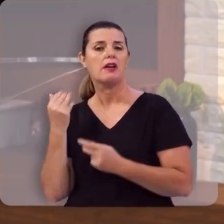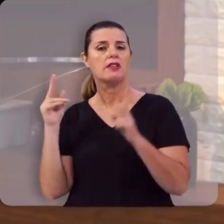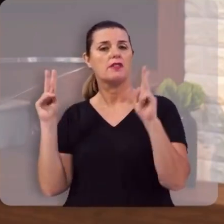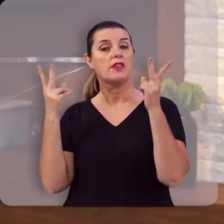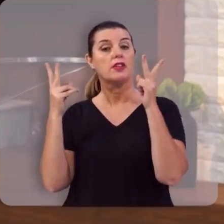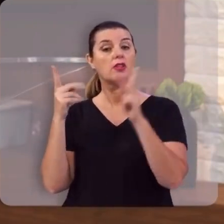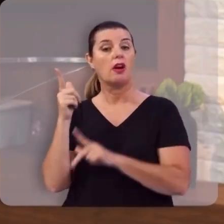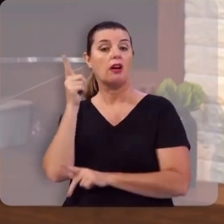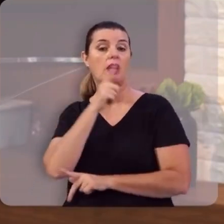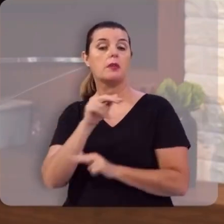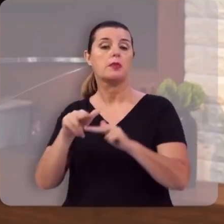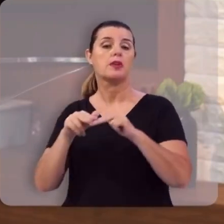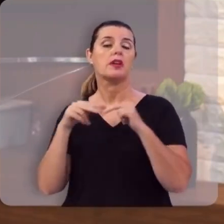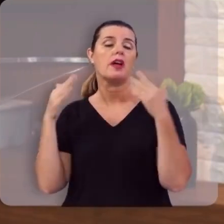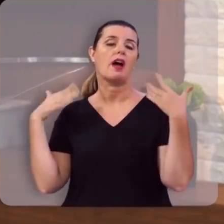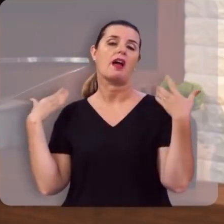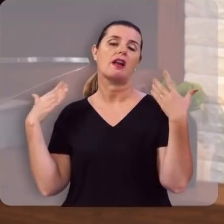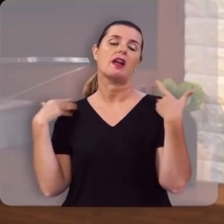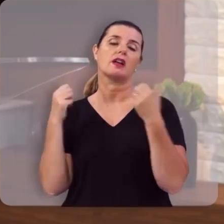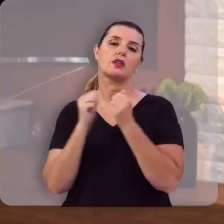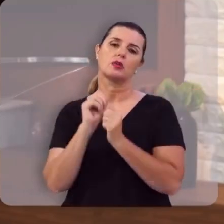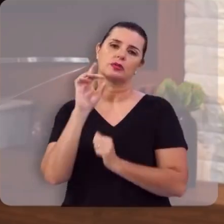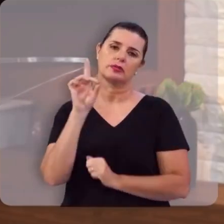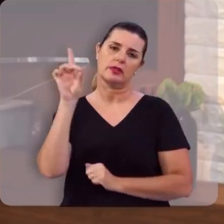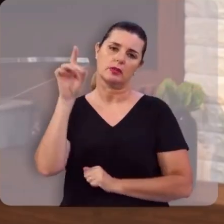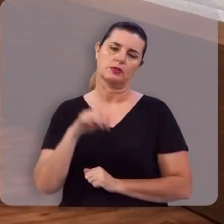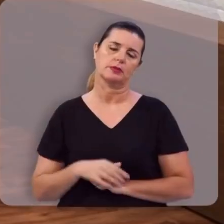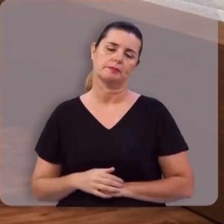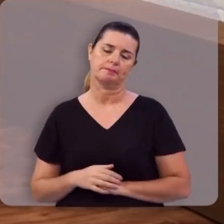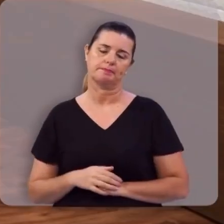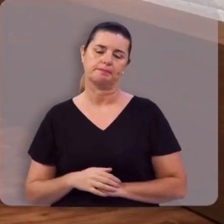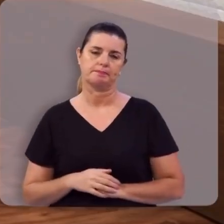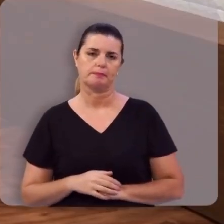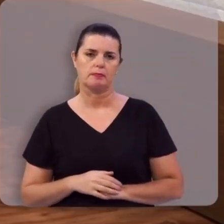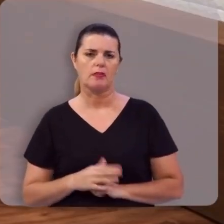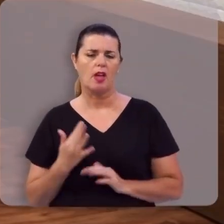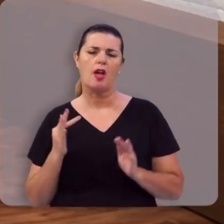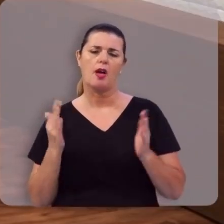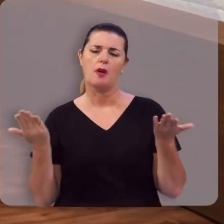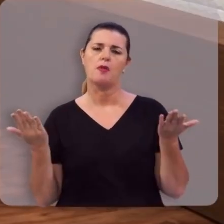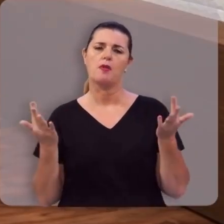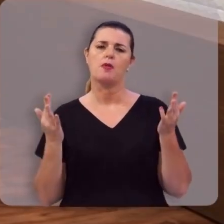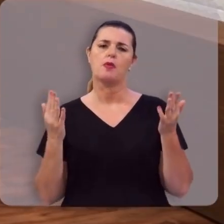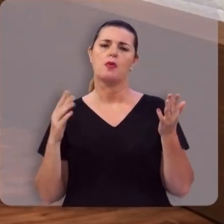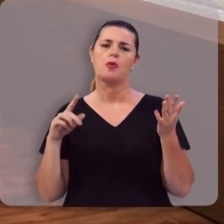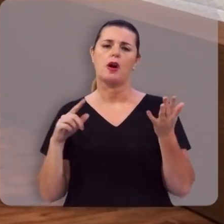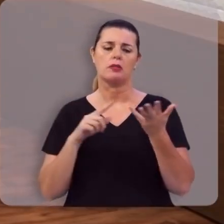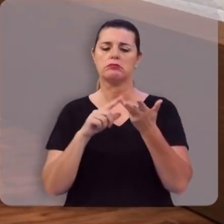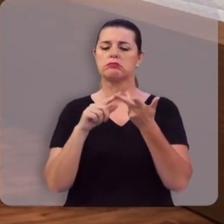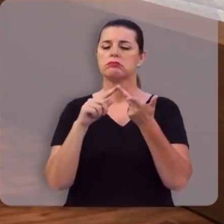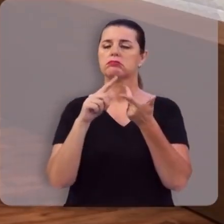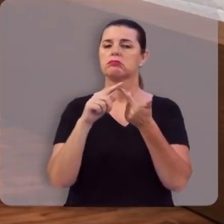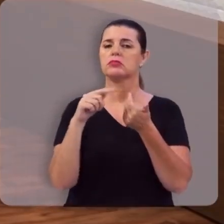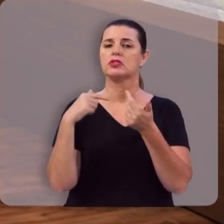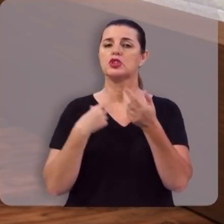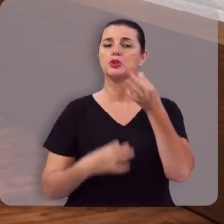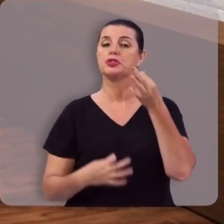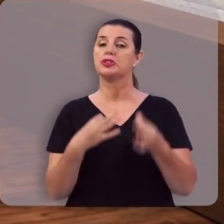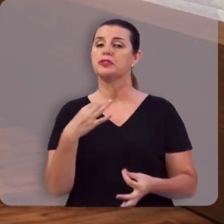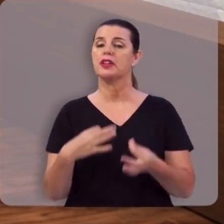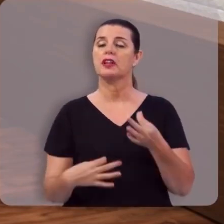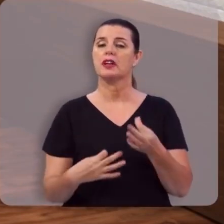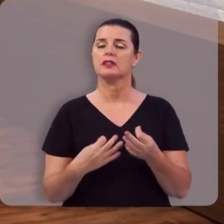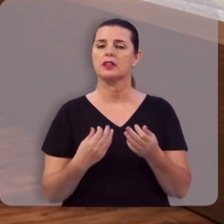porque eles se regozijavam em Deus este é o fruto ou os frutos da justificação